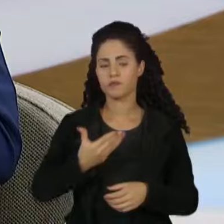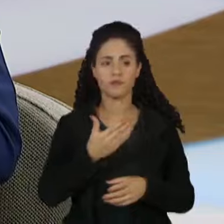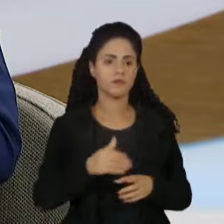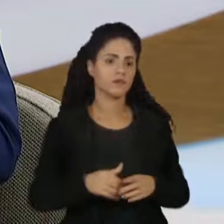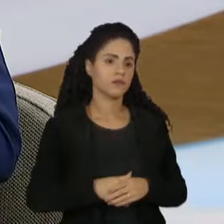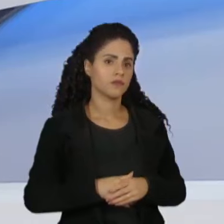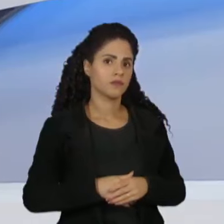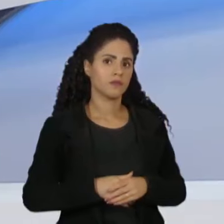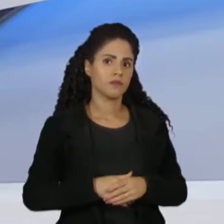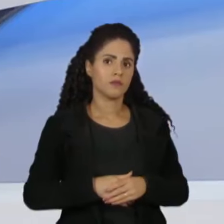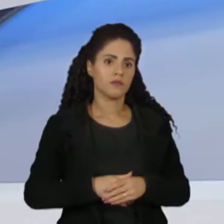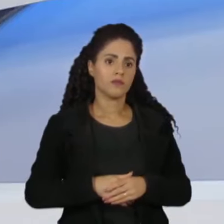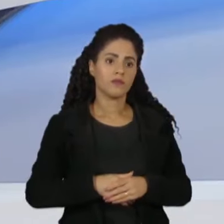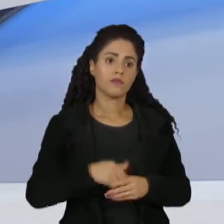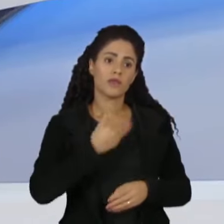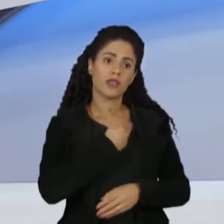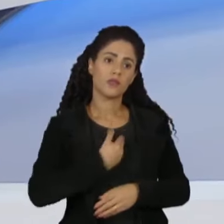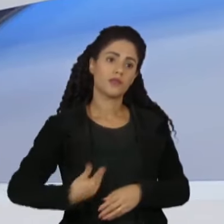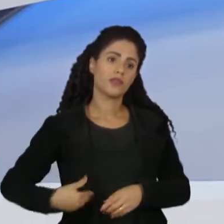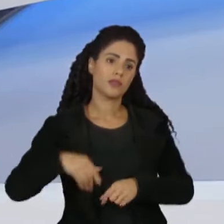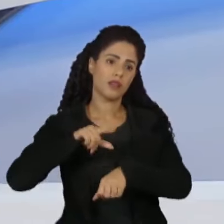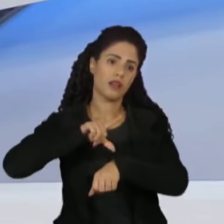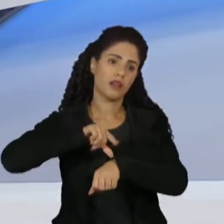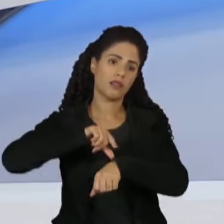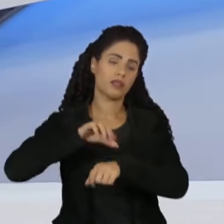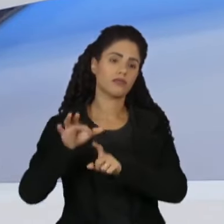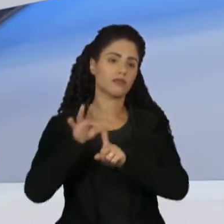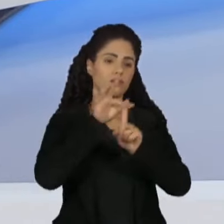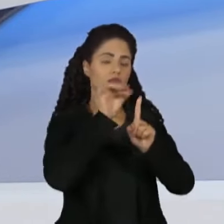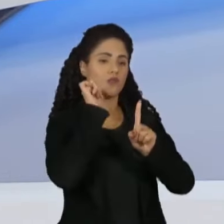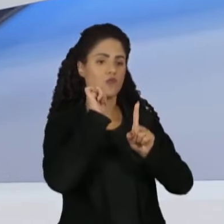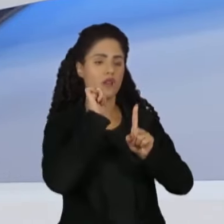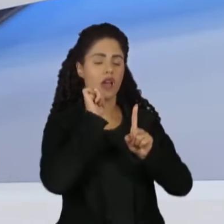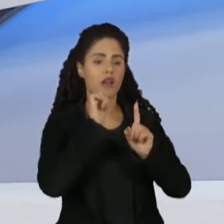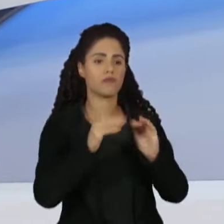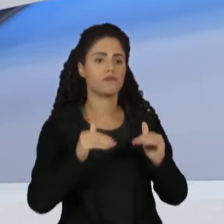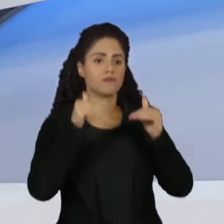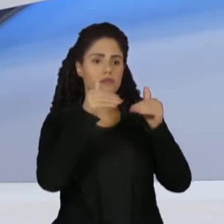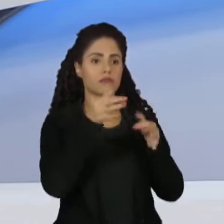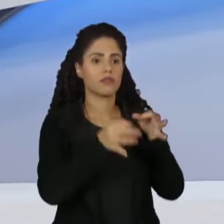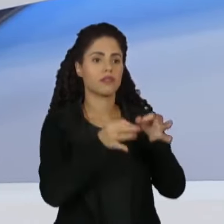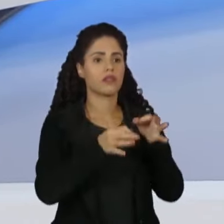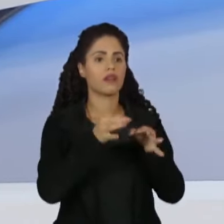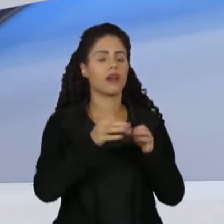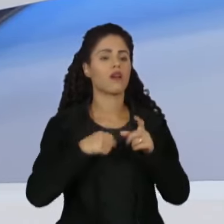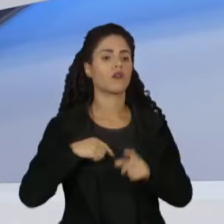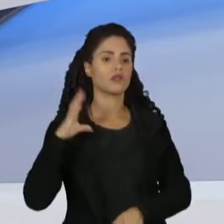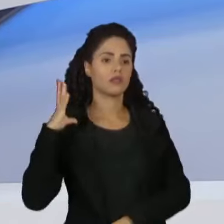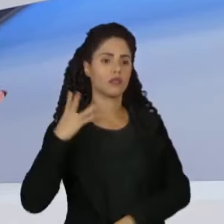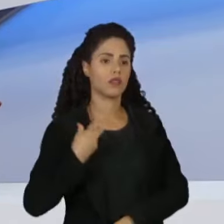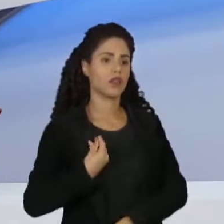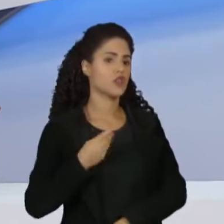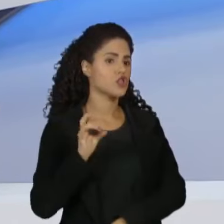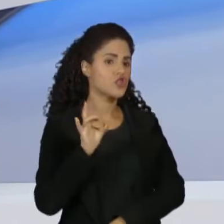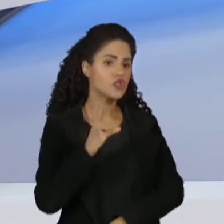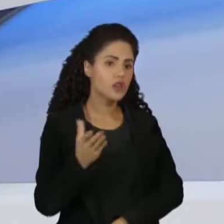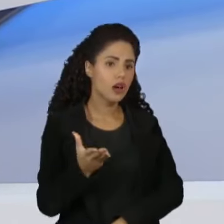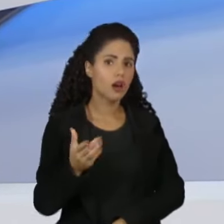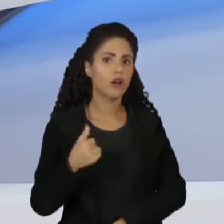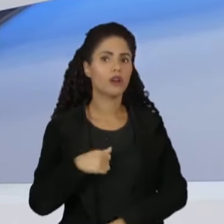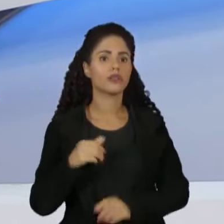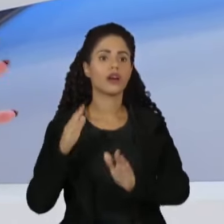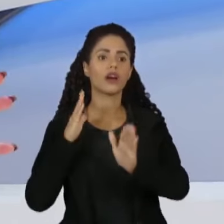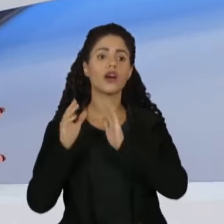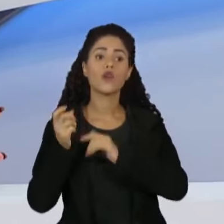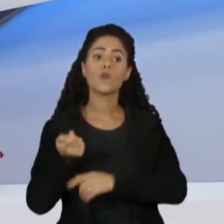Dependentemente, do governo, o Brasil está atrasado, né? Quanto à indicação de mulheres para o Supremo, a gente só tem a Carmelúcia por lá, está se aproximando do período